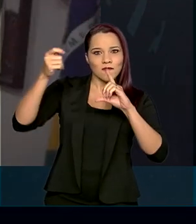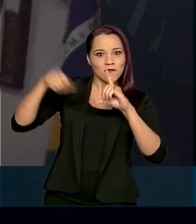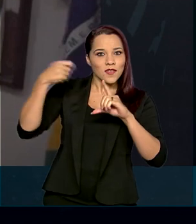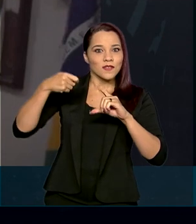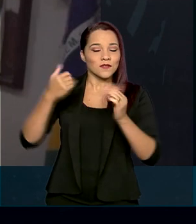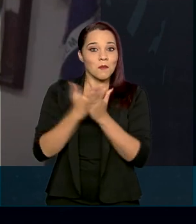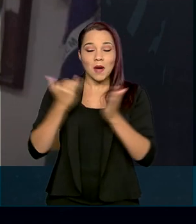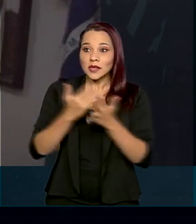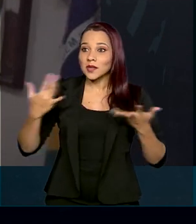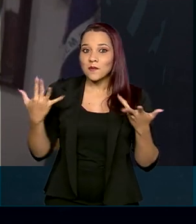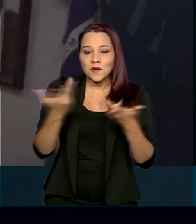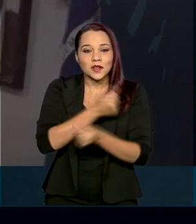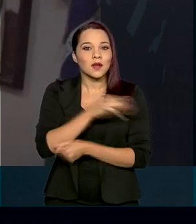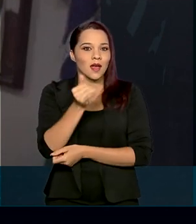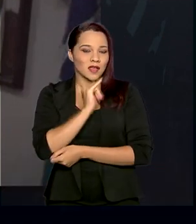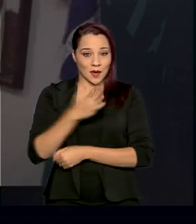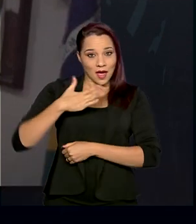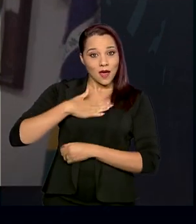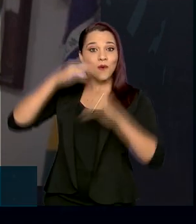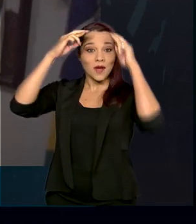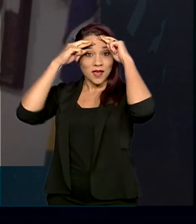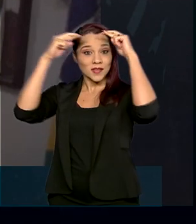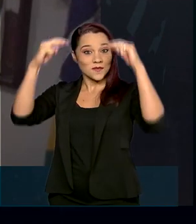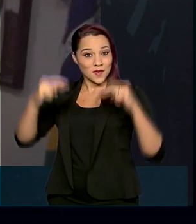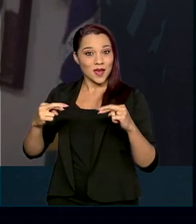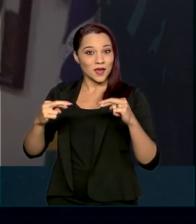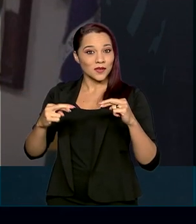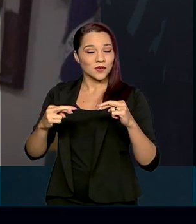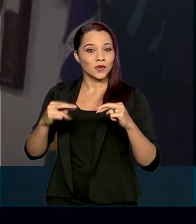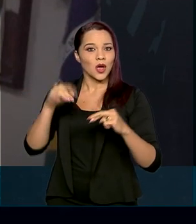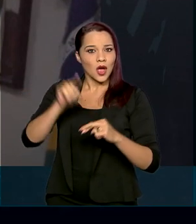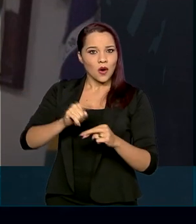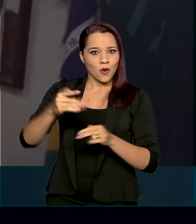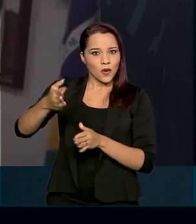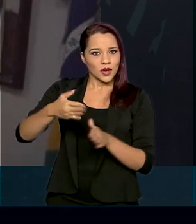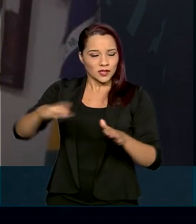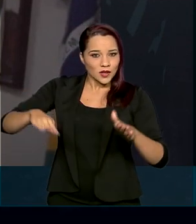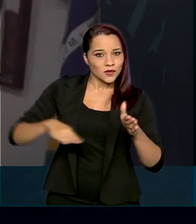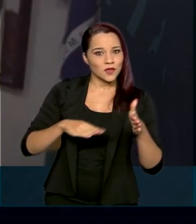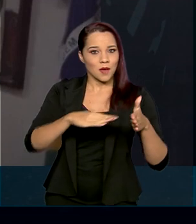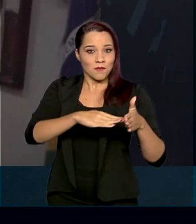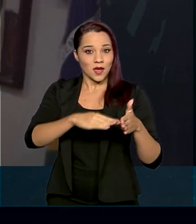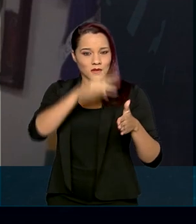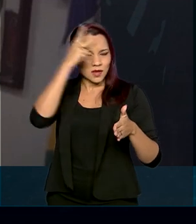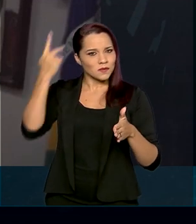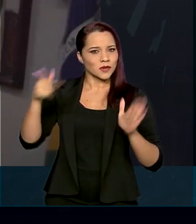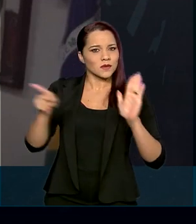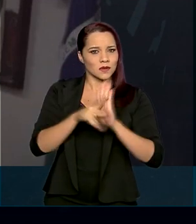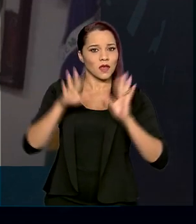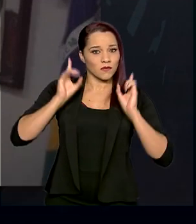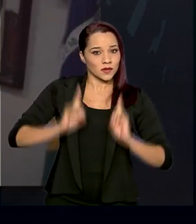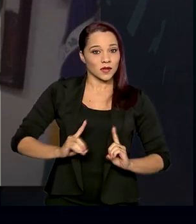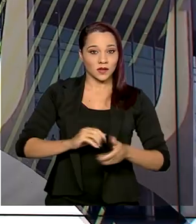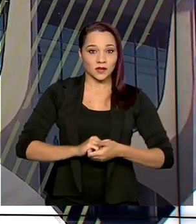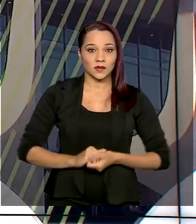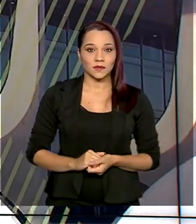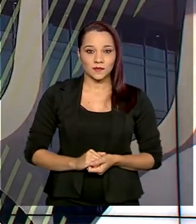extraordinários. Por exemplo, Eu Respeito, o estacionamento das pessoas com deficiência.